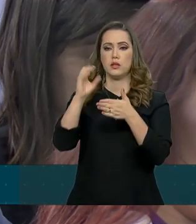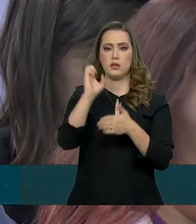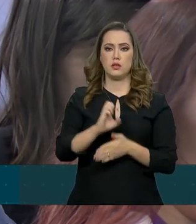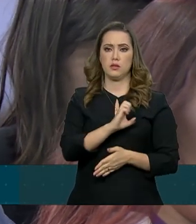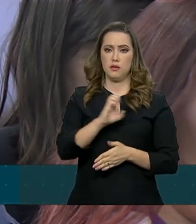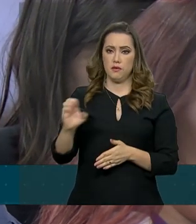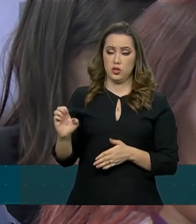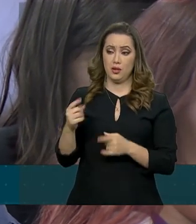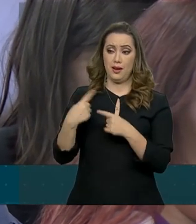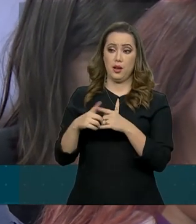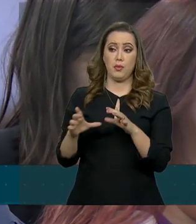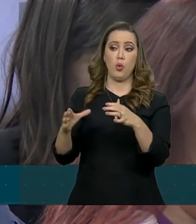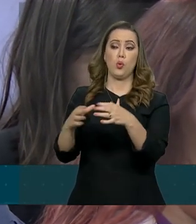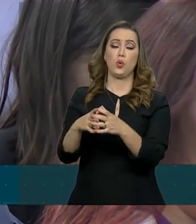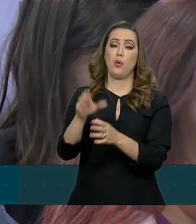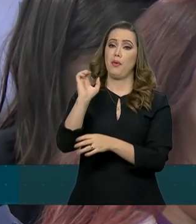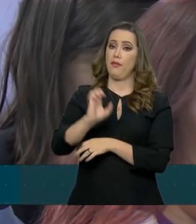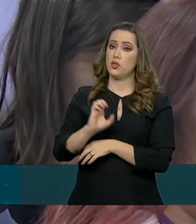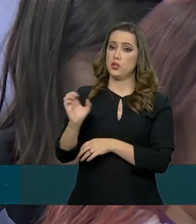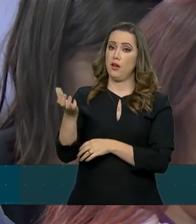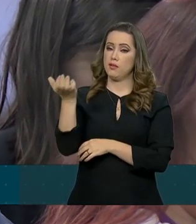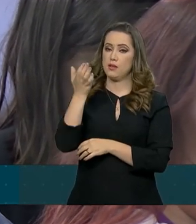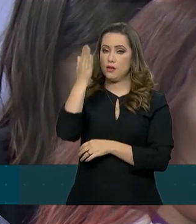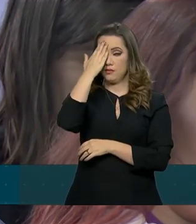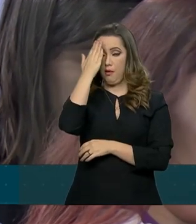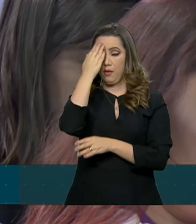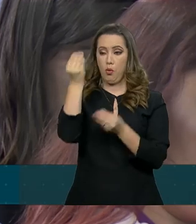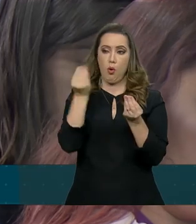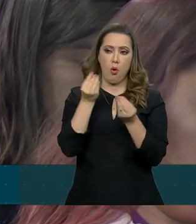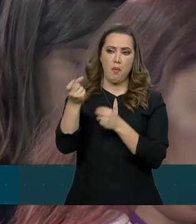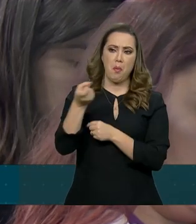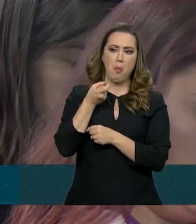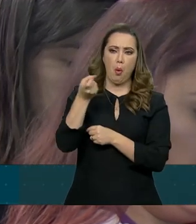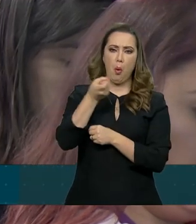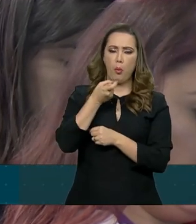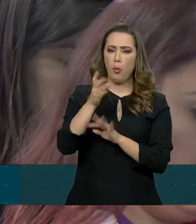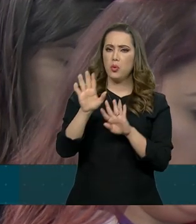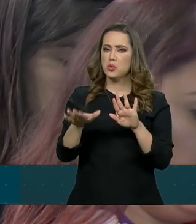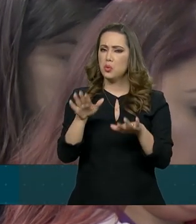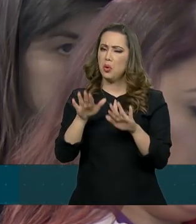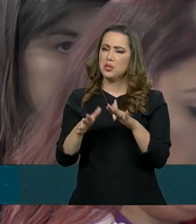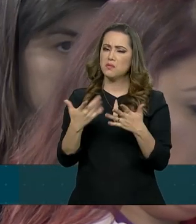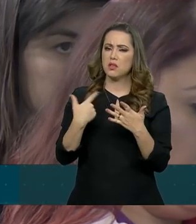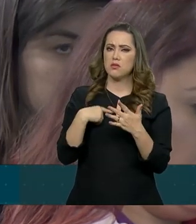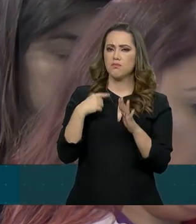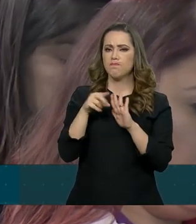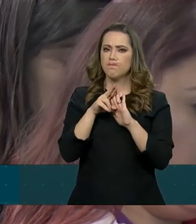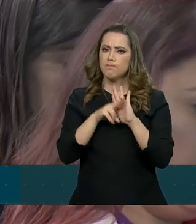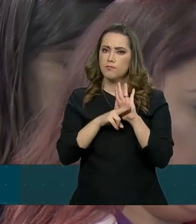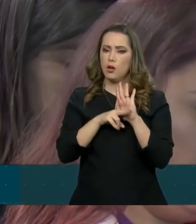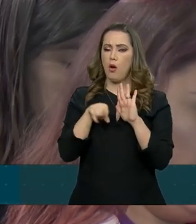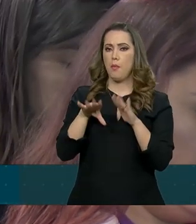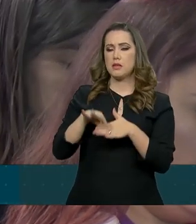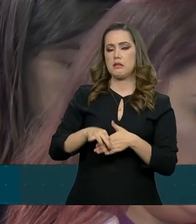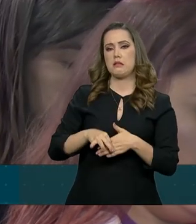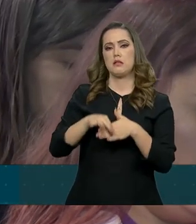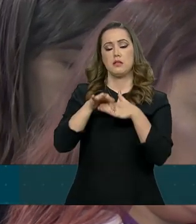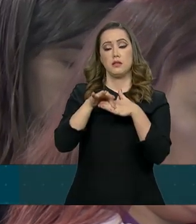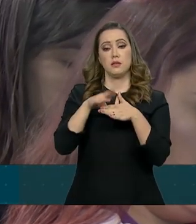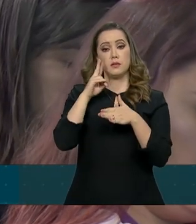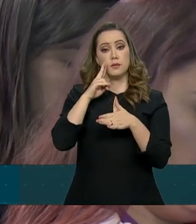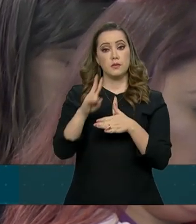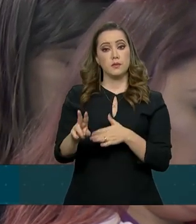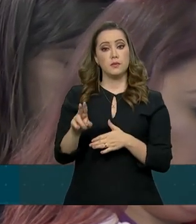pleitearam questões tributárias junto ao governo para que algumas medidas que as lideranças evangélicas